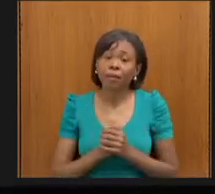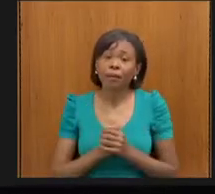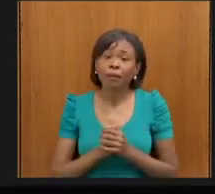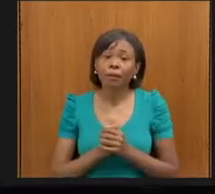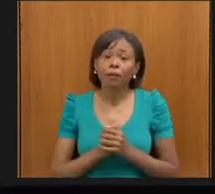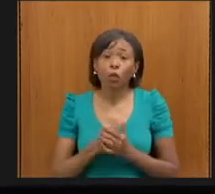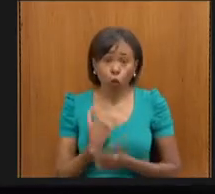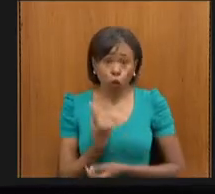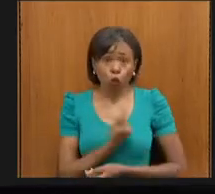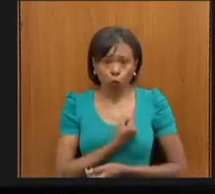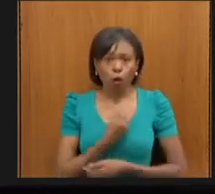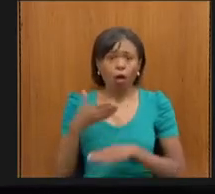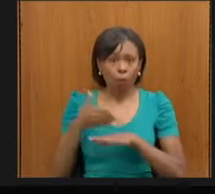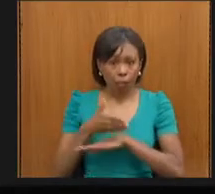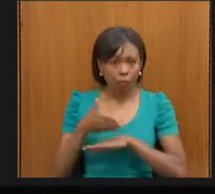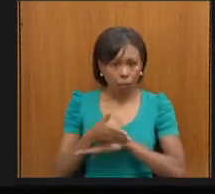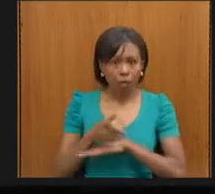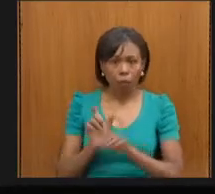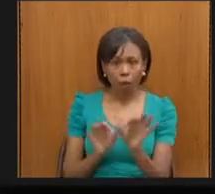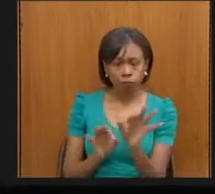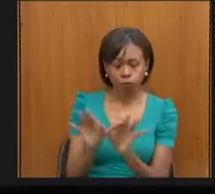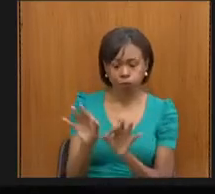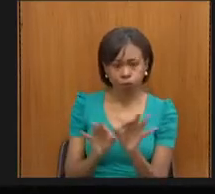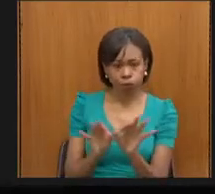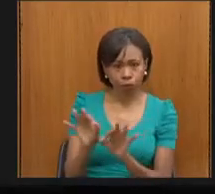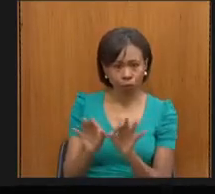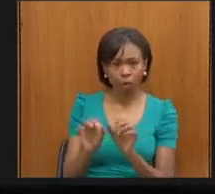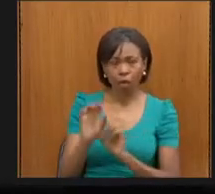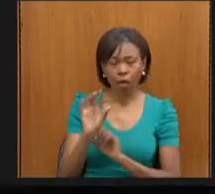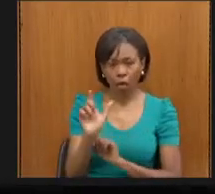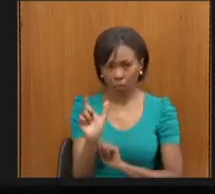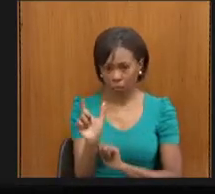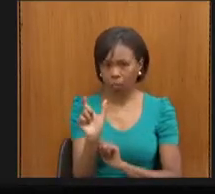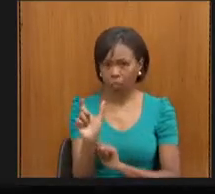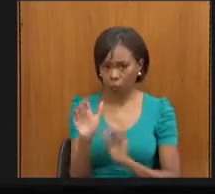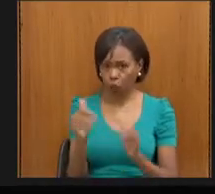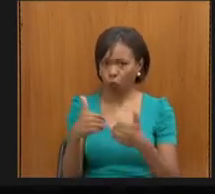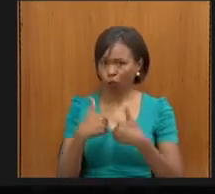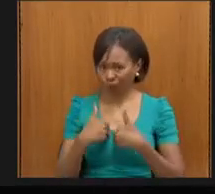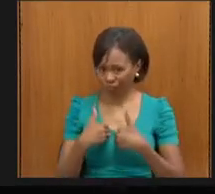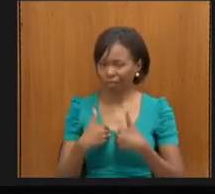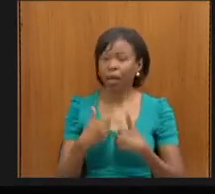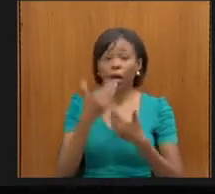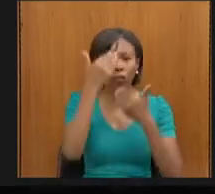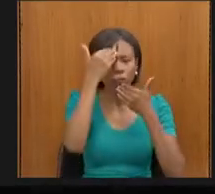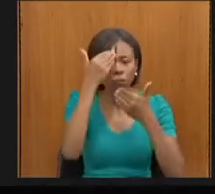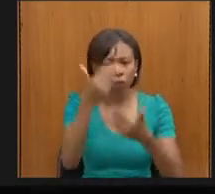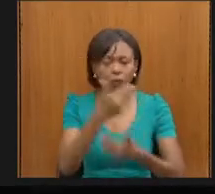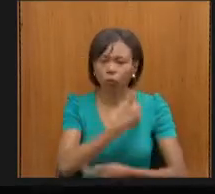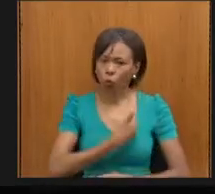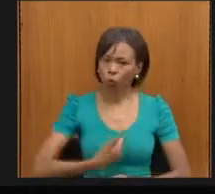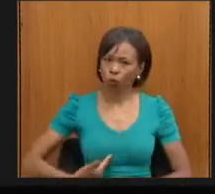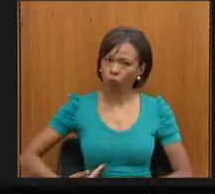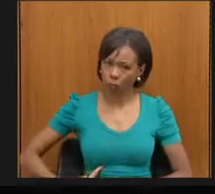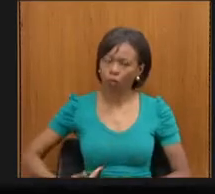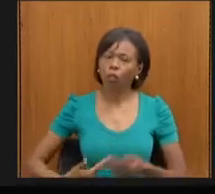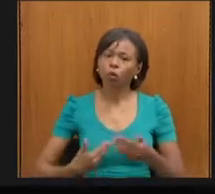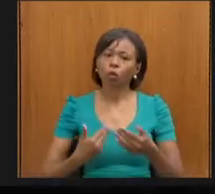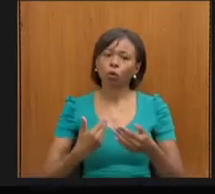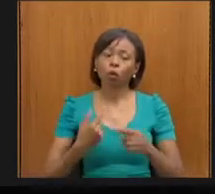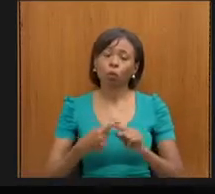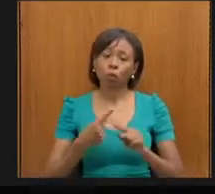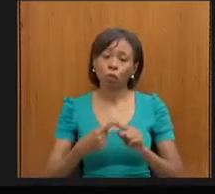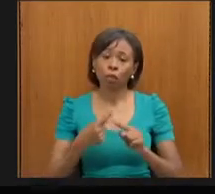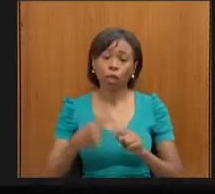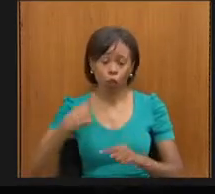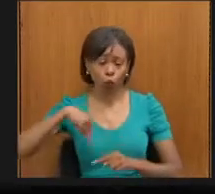Participamos da confecção dessa carteira. Agradeço muito a oportunidade que o Estado nos deu de ouvir, que é